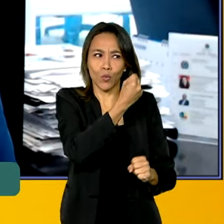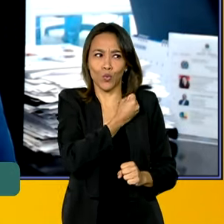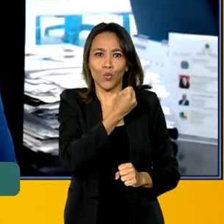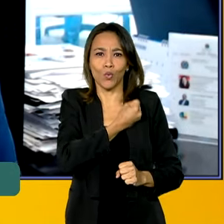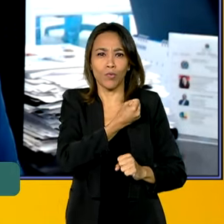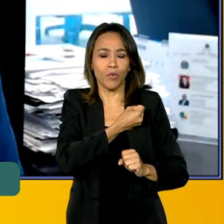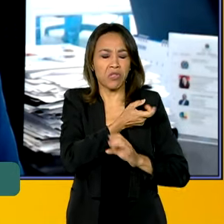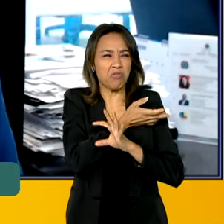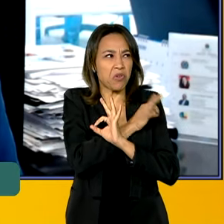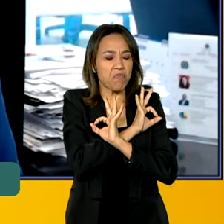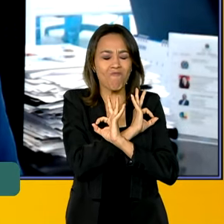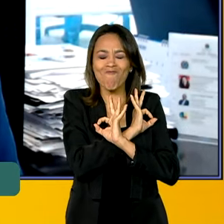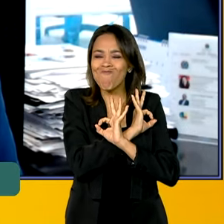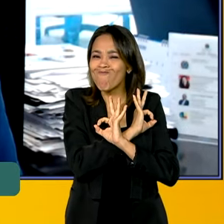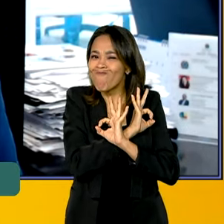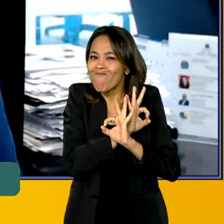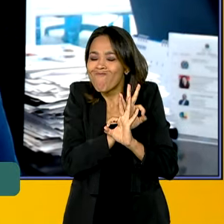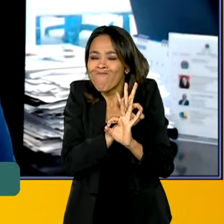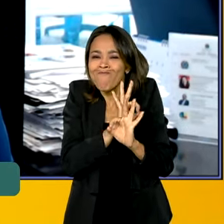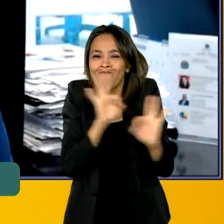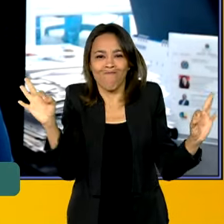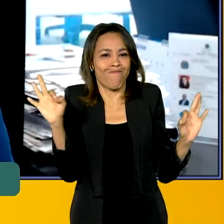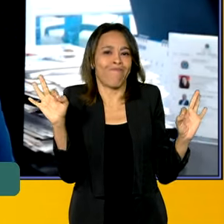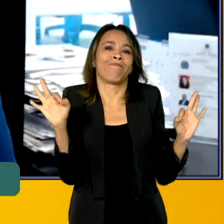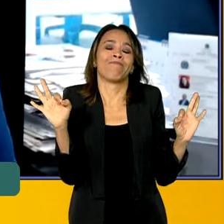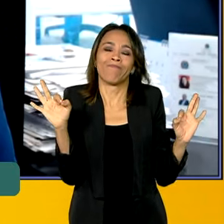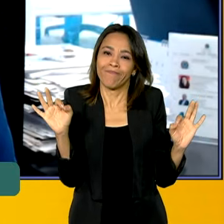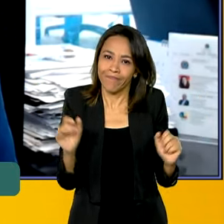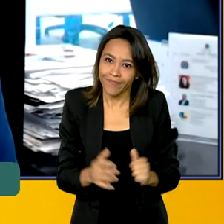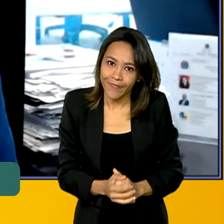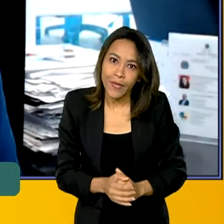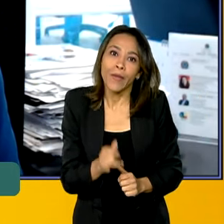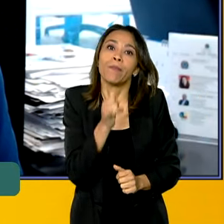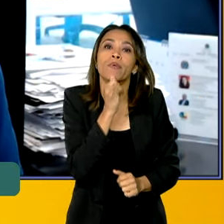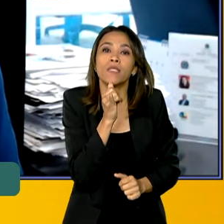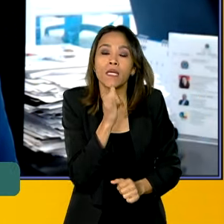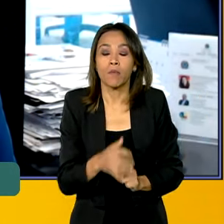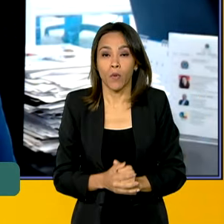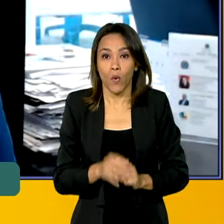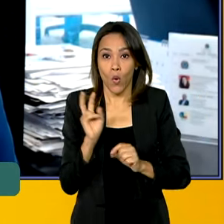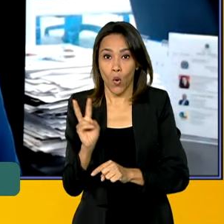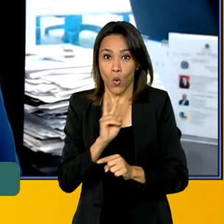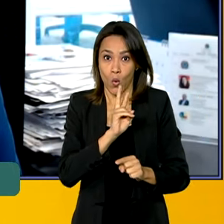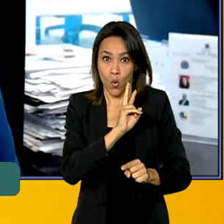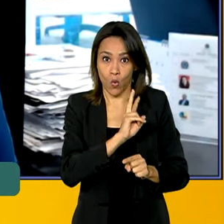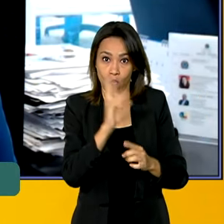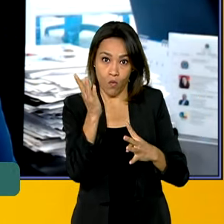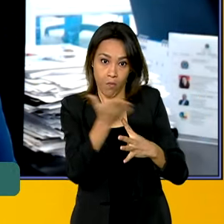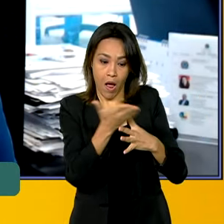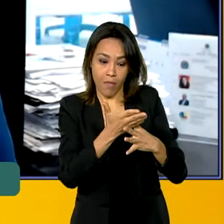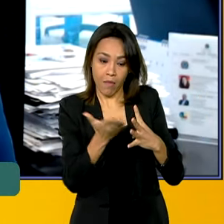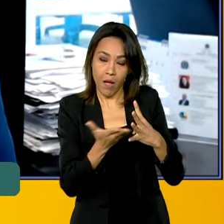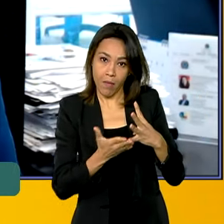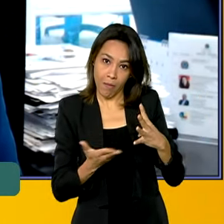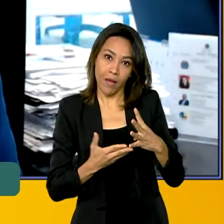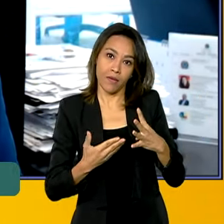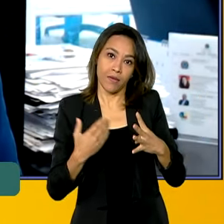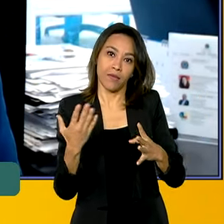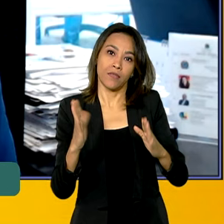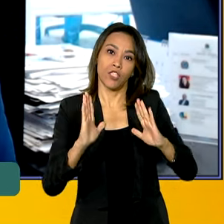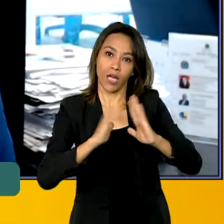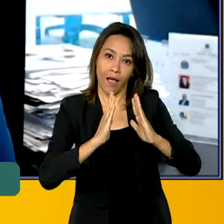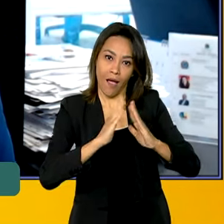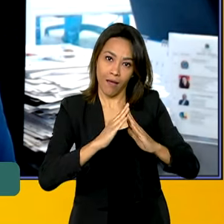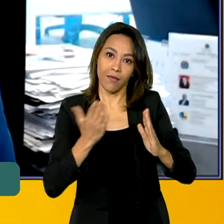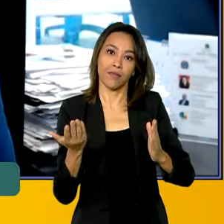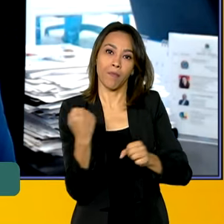extraordinários. Por exemplo, nos financiamentos do Minha Casa Minha Vida, a previsão que nós tínhamos, a